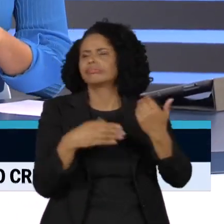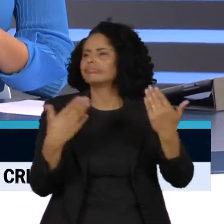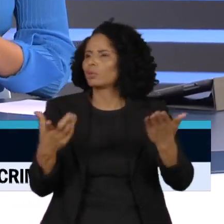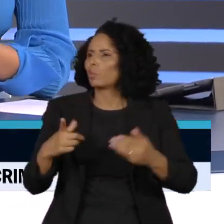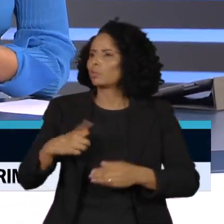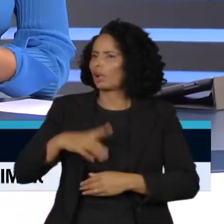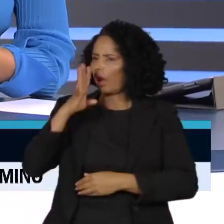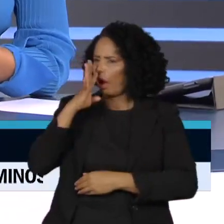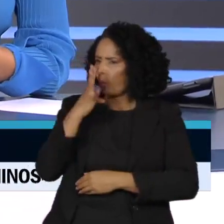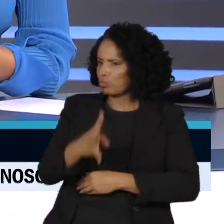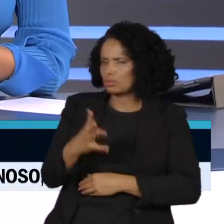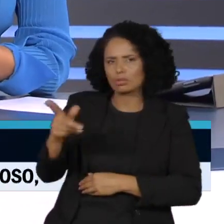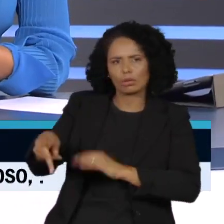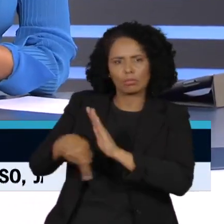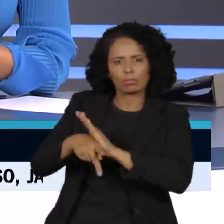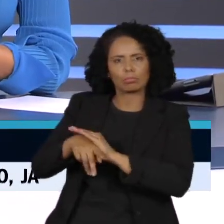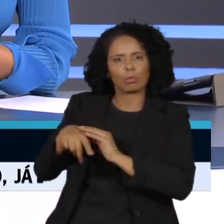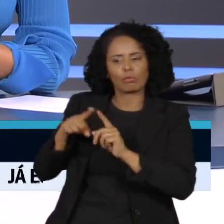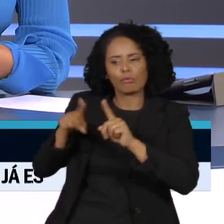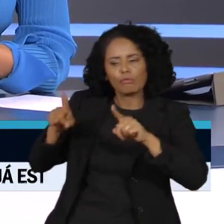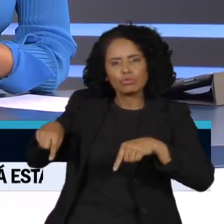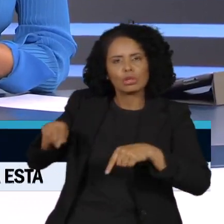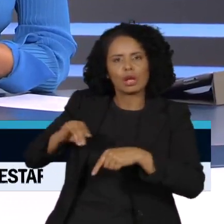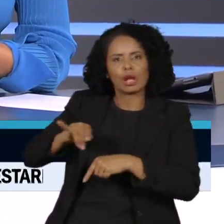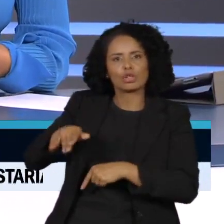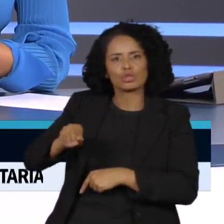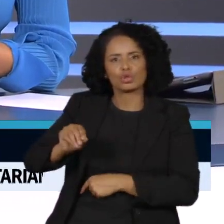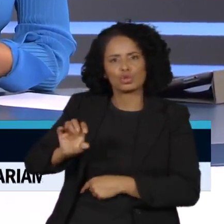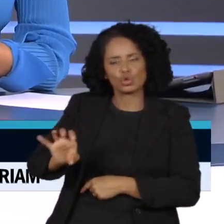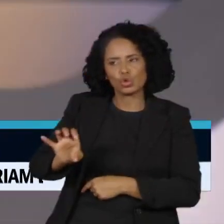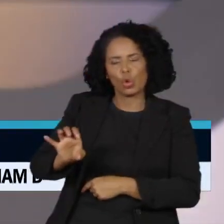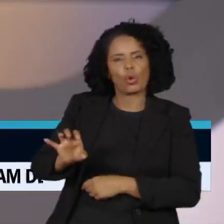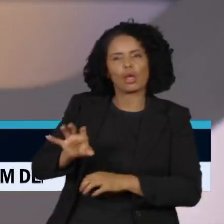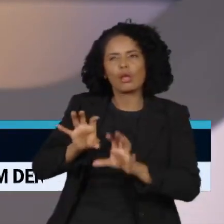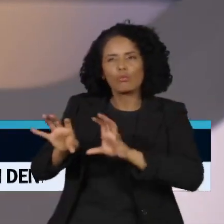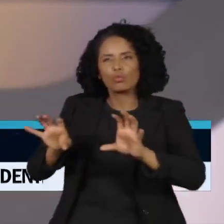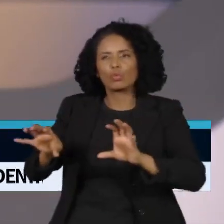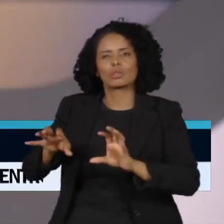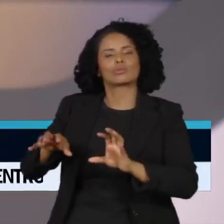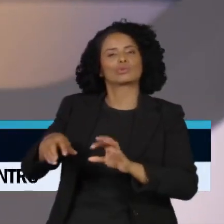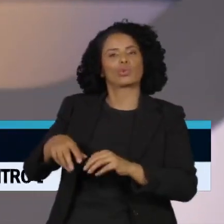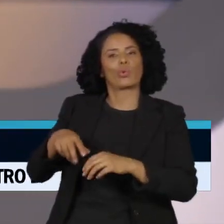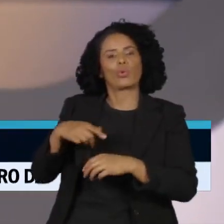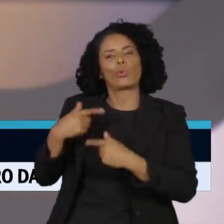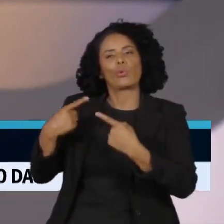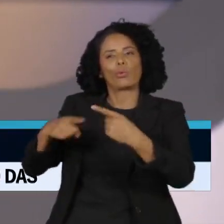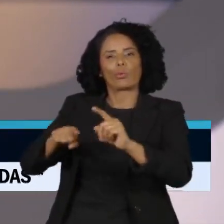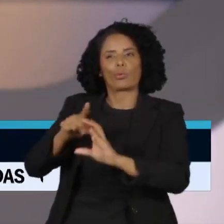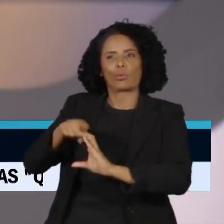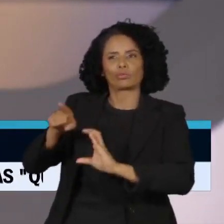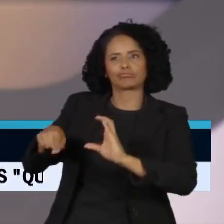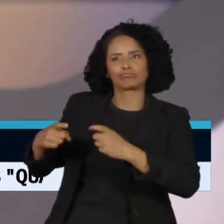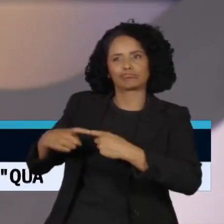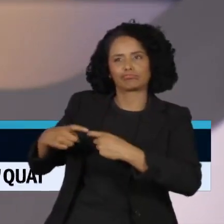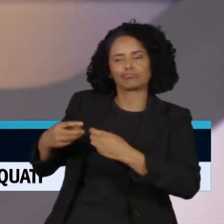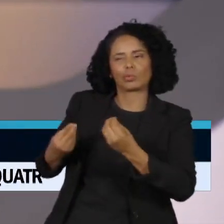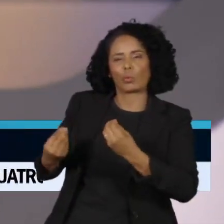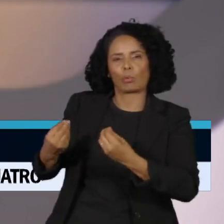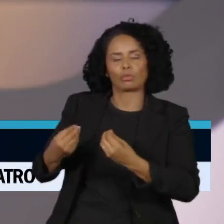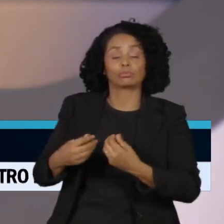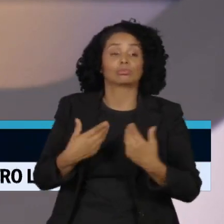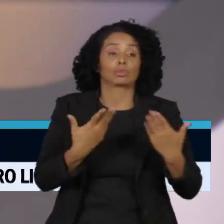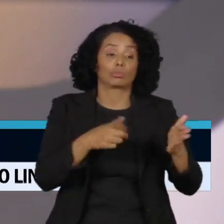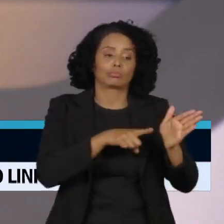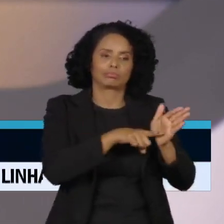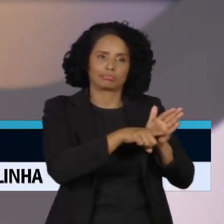Joe Biden conspiraram no Twitter na censura de especialistas médicos e cientistas. Isso é interessante. Existe toda uma movimentação agora dos republicanos